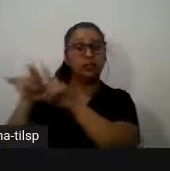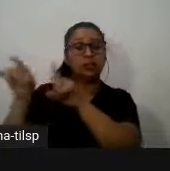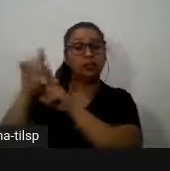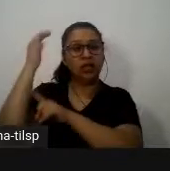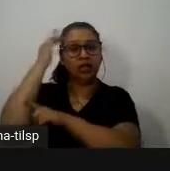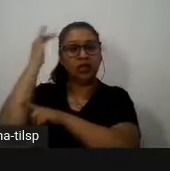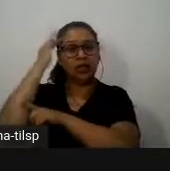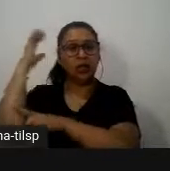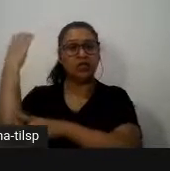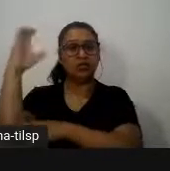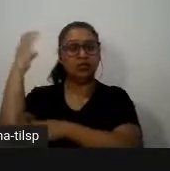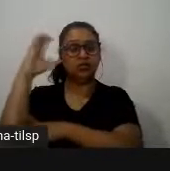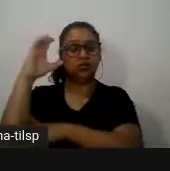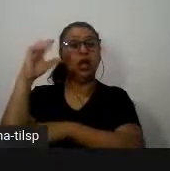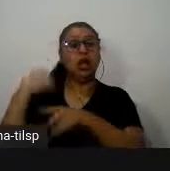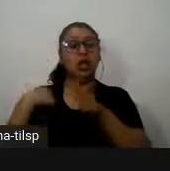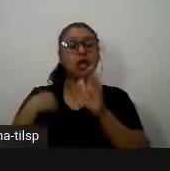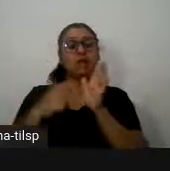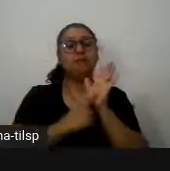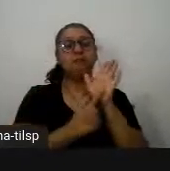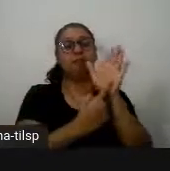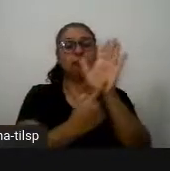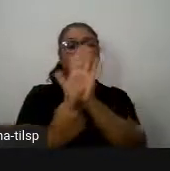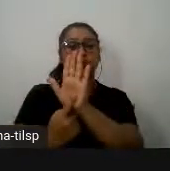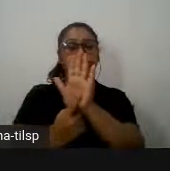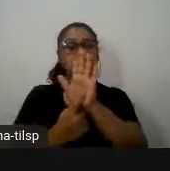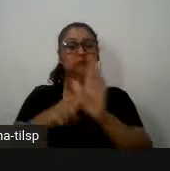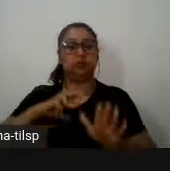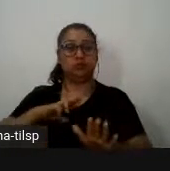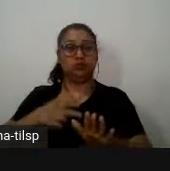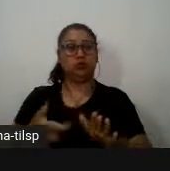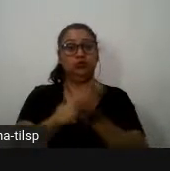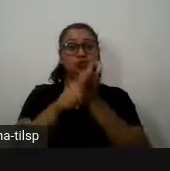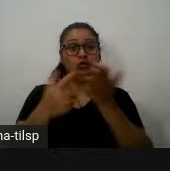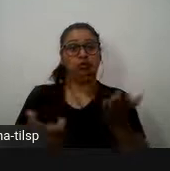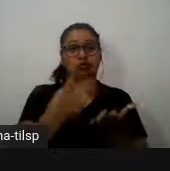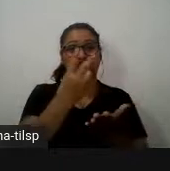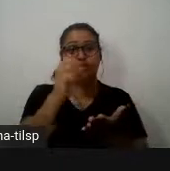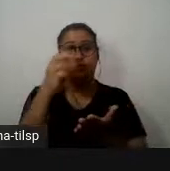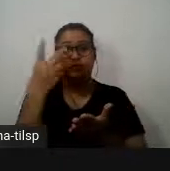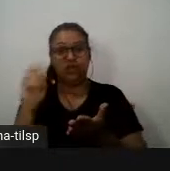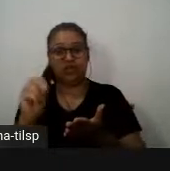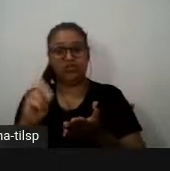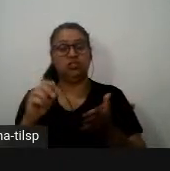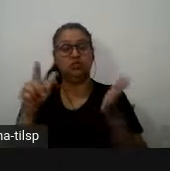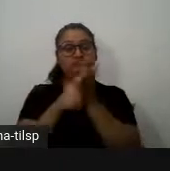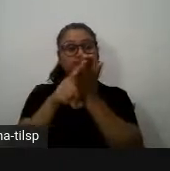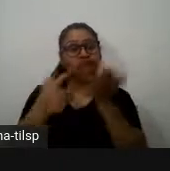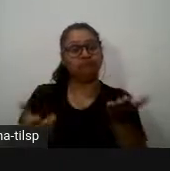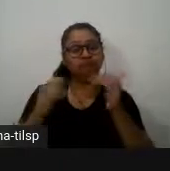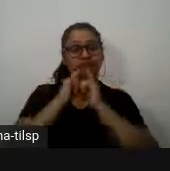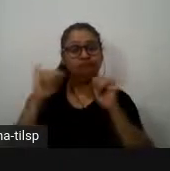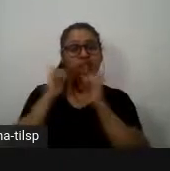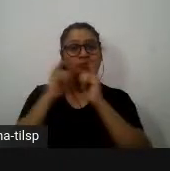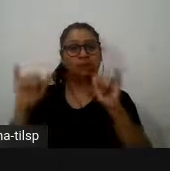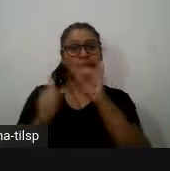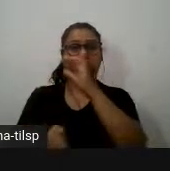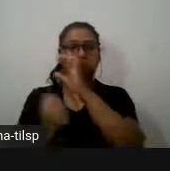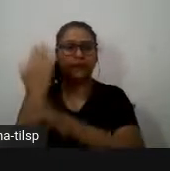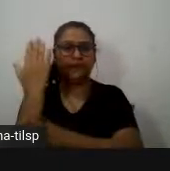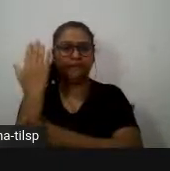a postar aqui é uma notícia que circulou num jornal português o público é de 2020 no qual surgiu